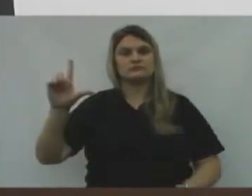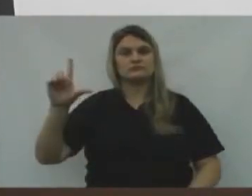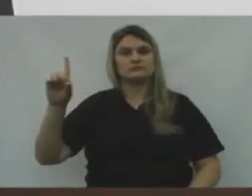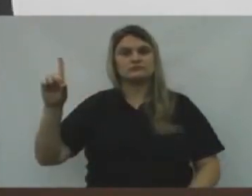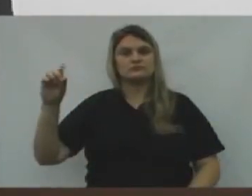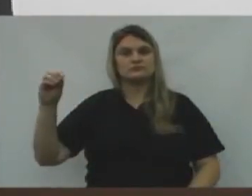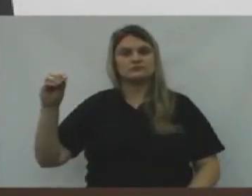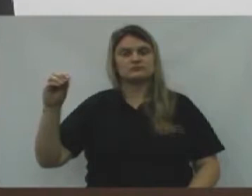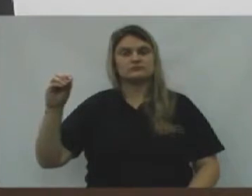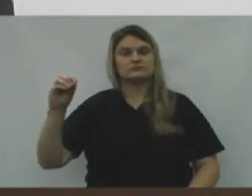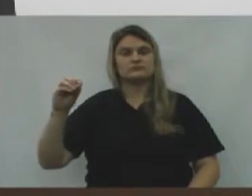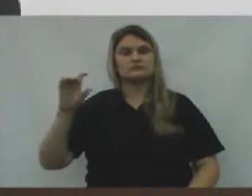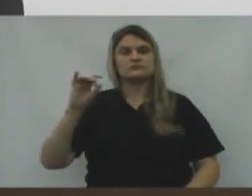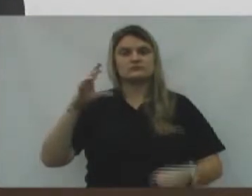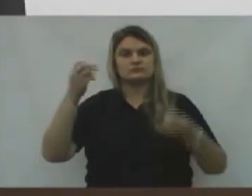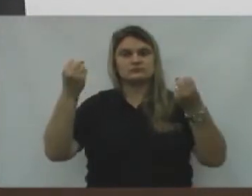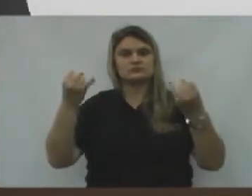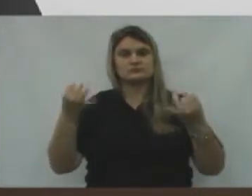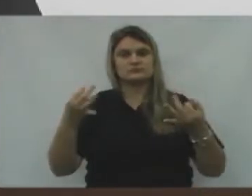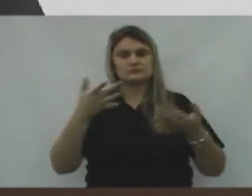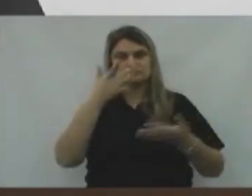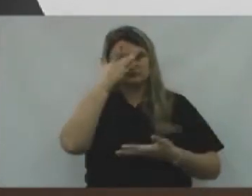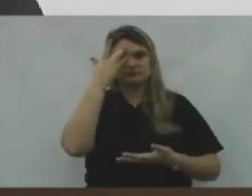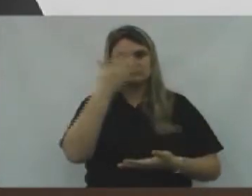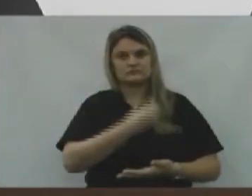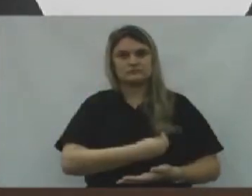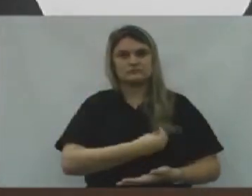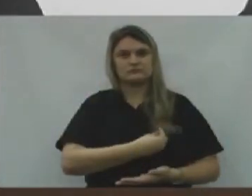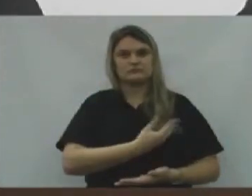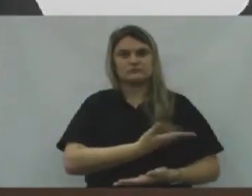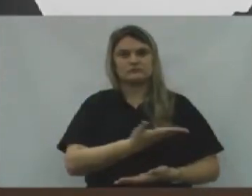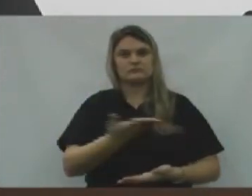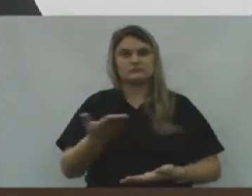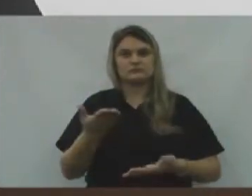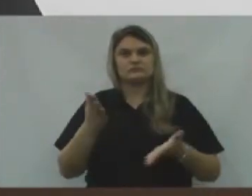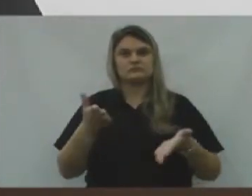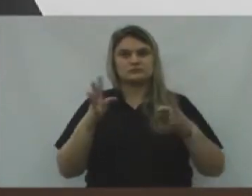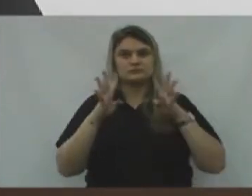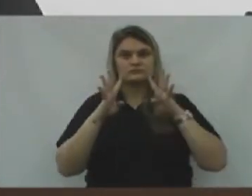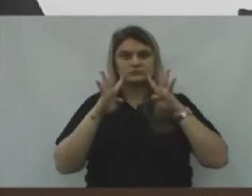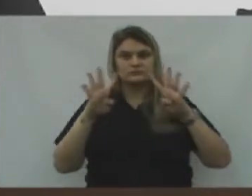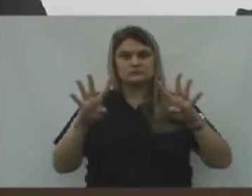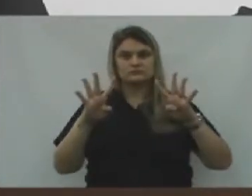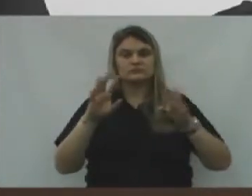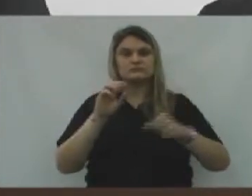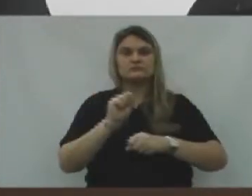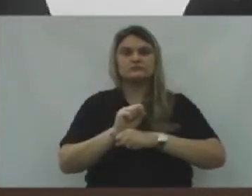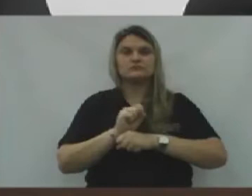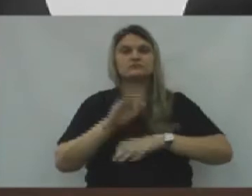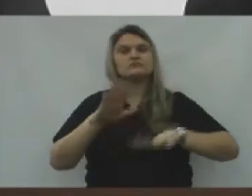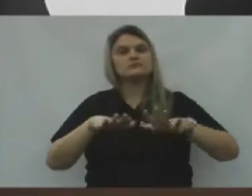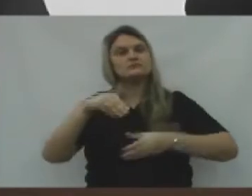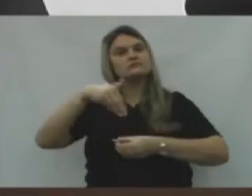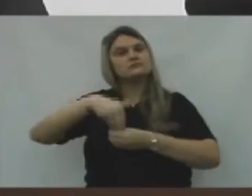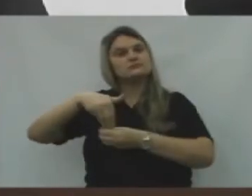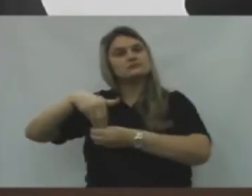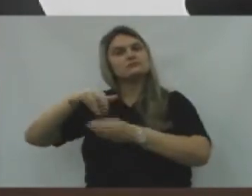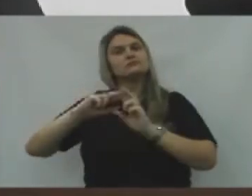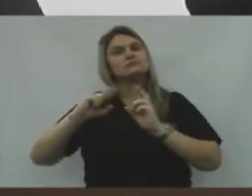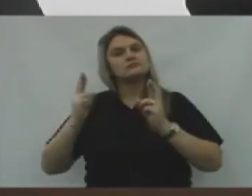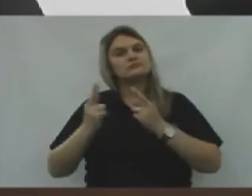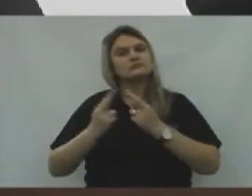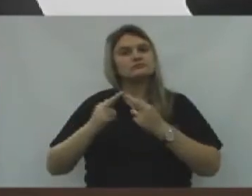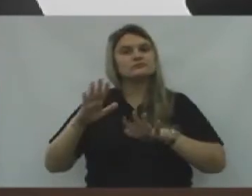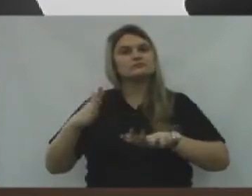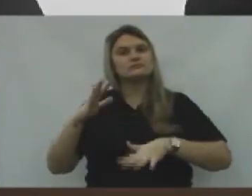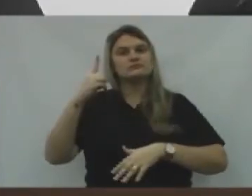Só a título De esclarecimento Para o público Que está nos assistindo Que espera geralmente Uma reunião De uma